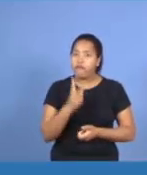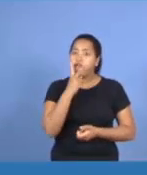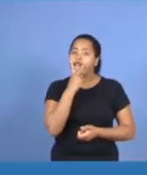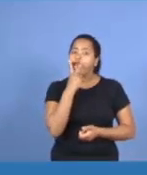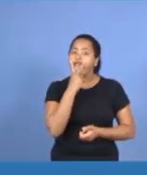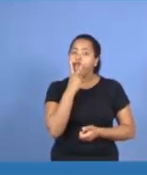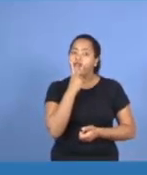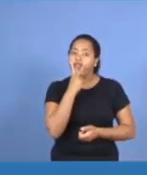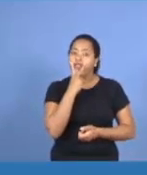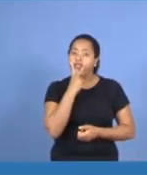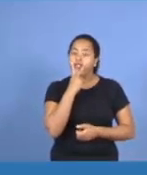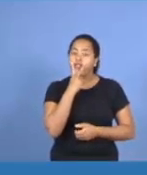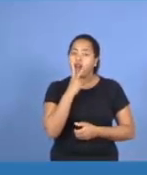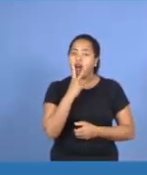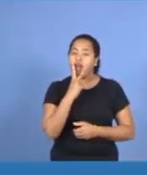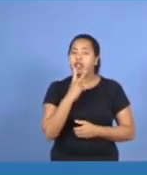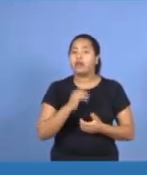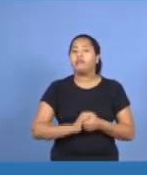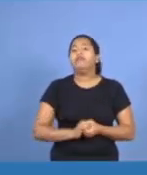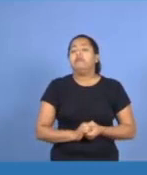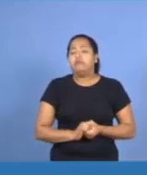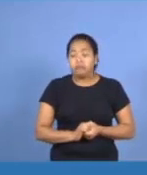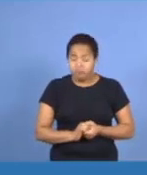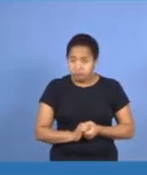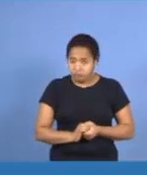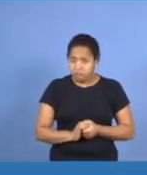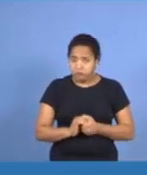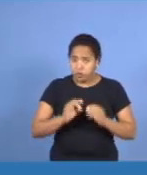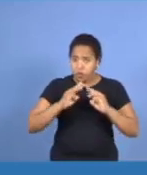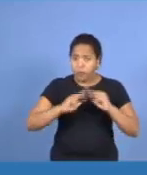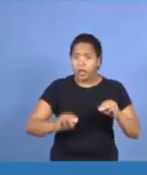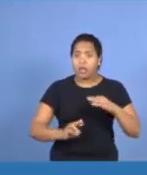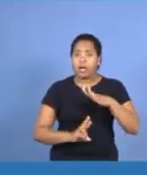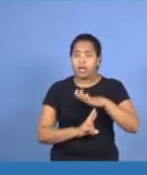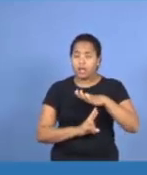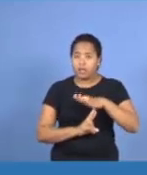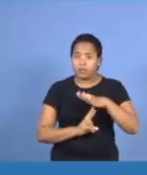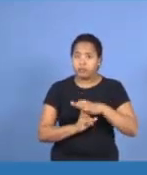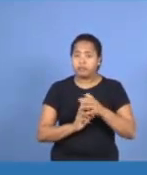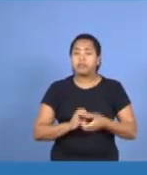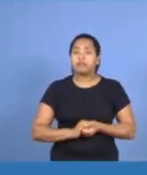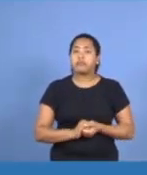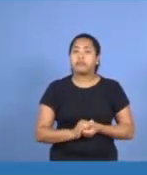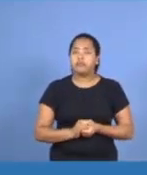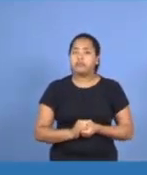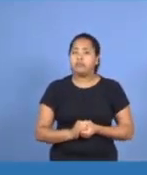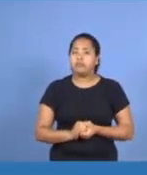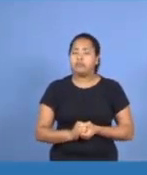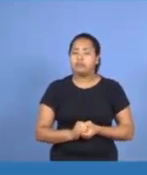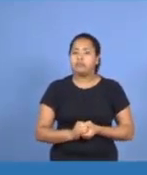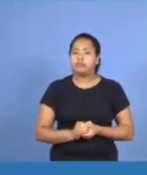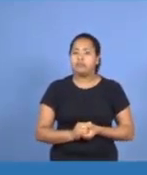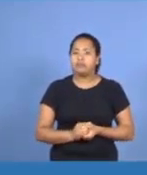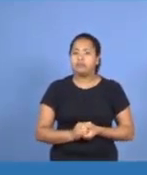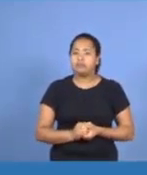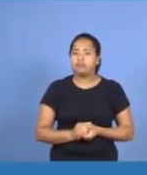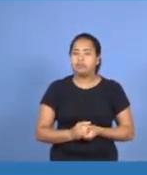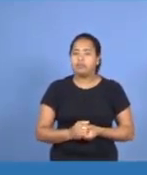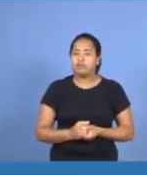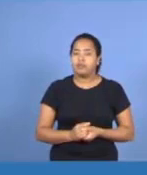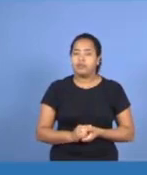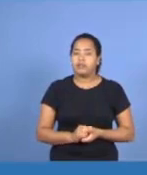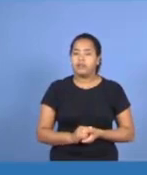Espírito Santo, do Manaim da Rodoviária. Batismos, também em Giparaná, no estado de Roraima.